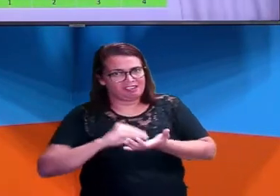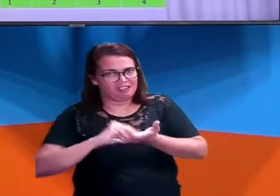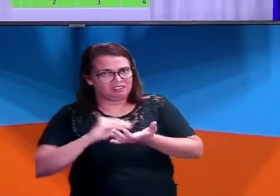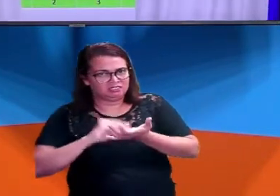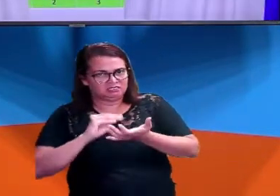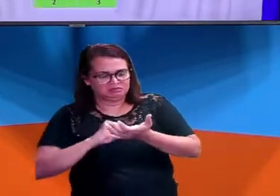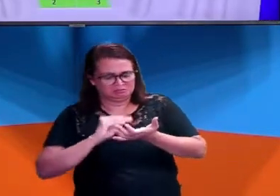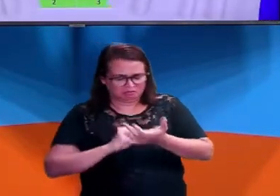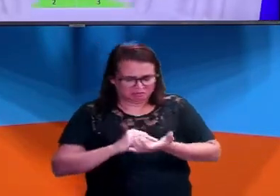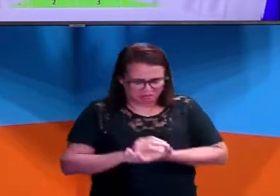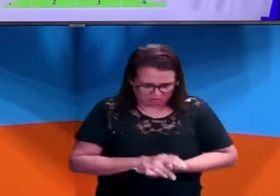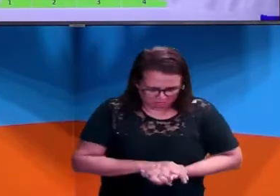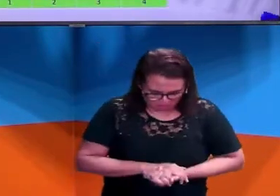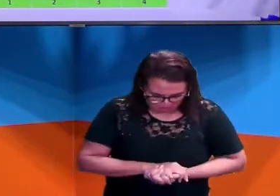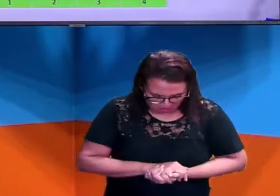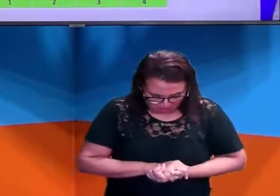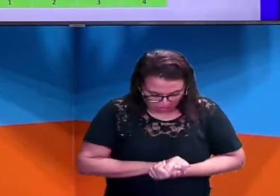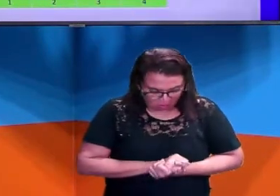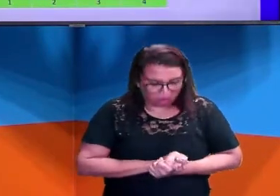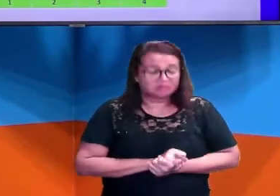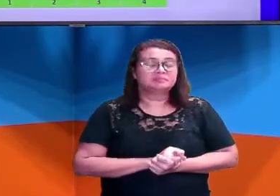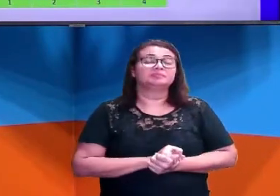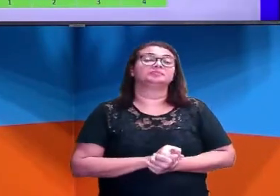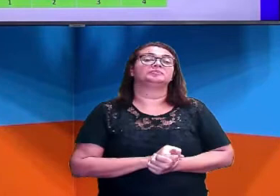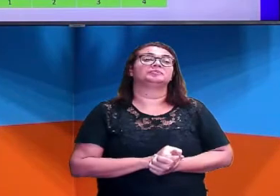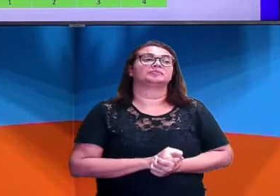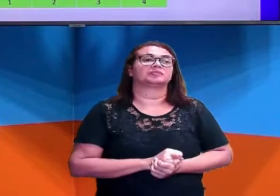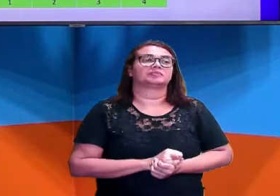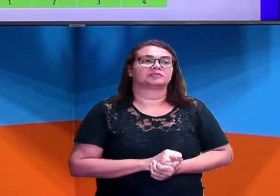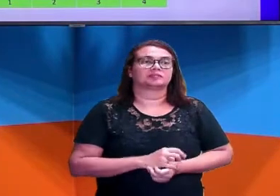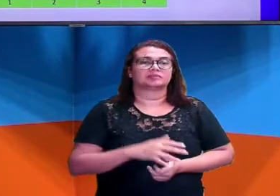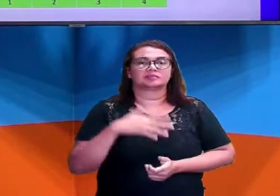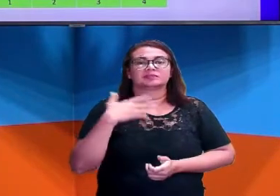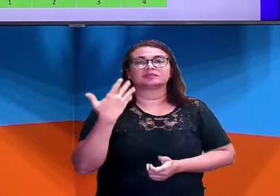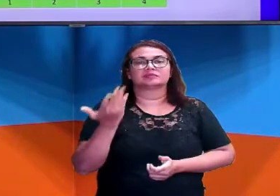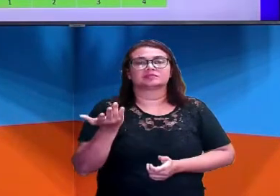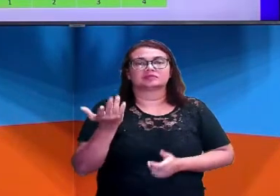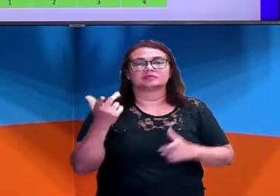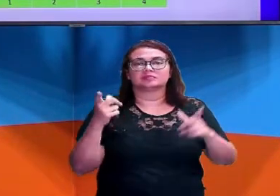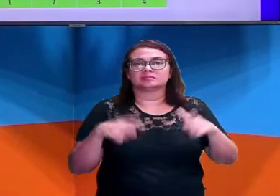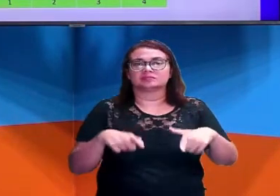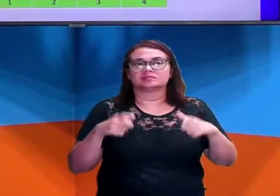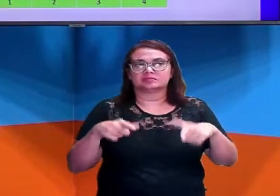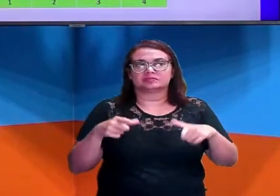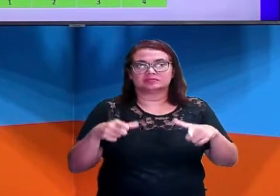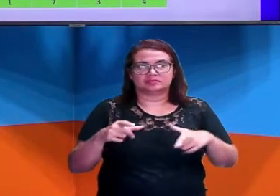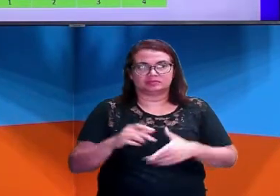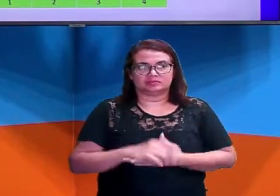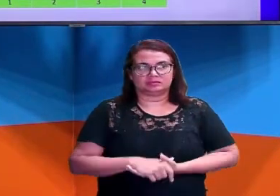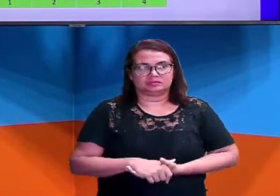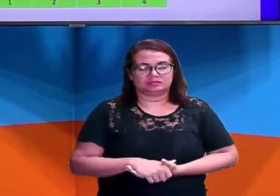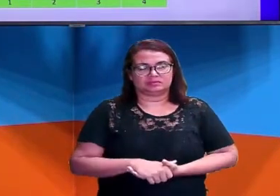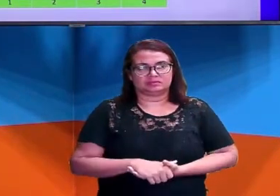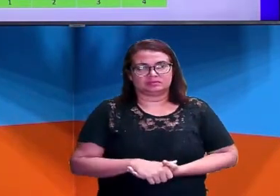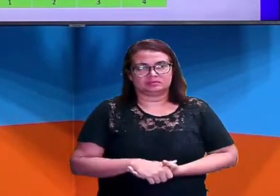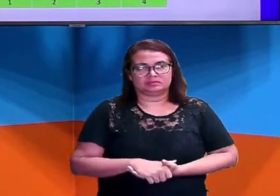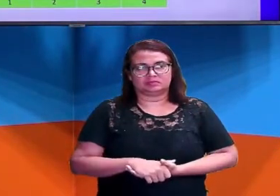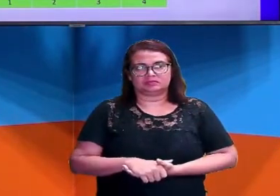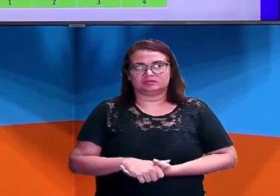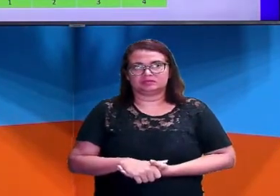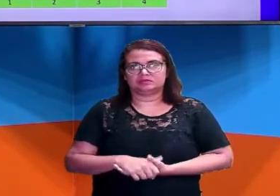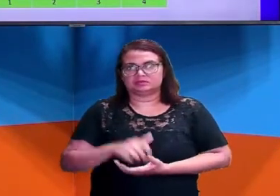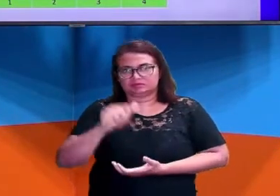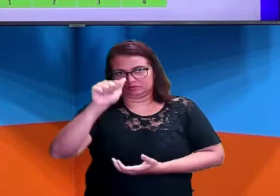probleminha. Então, se liga aí que ele quer saber qual é a localização. Então vamos resolver primeiramente